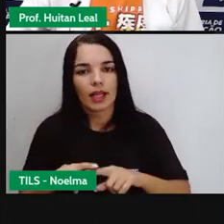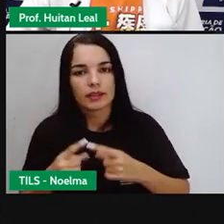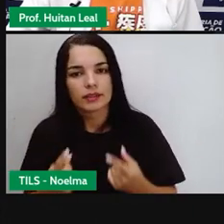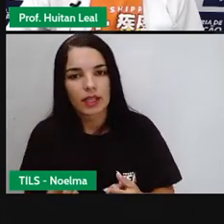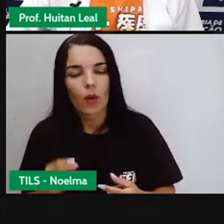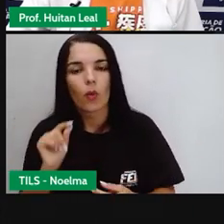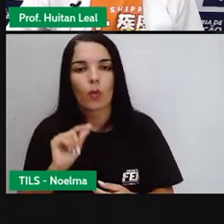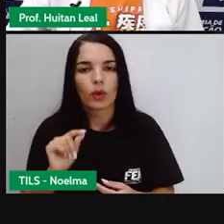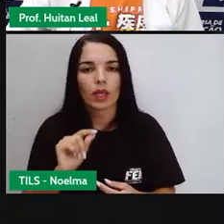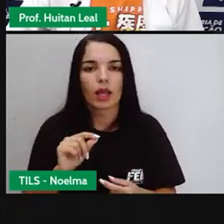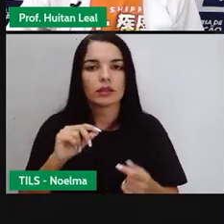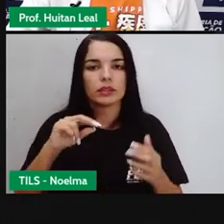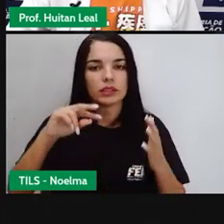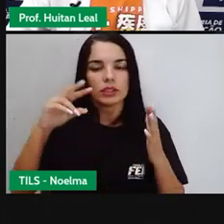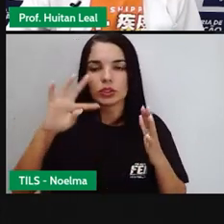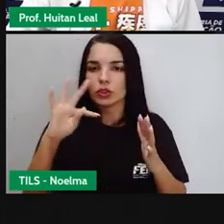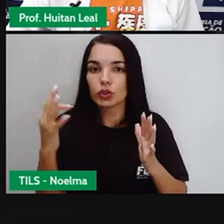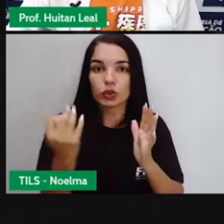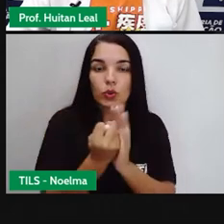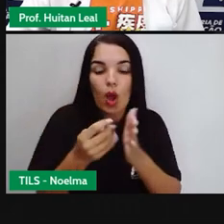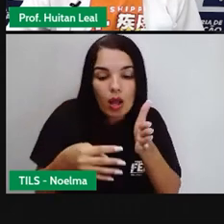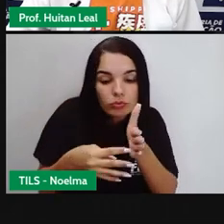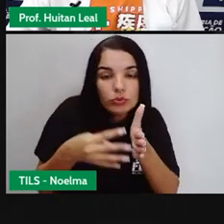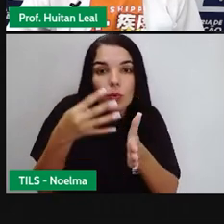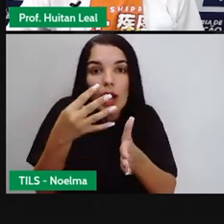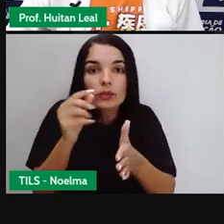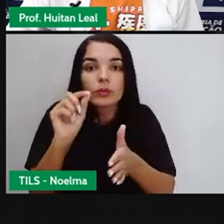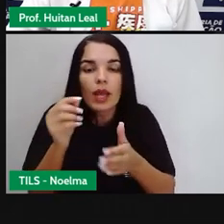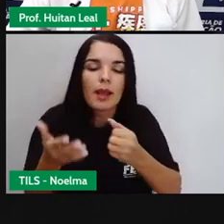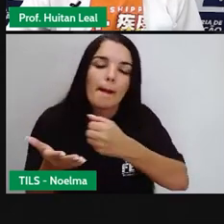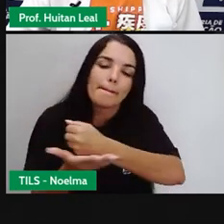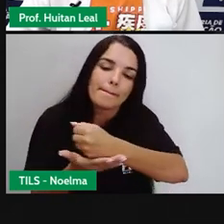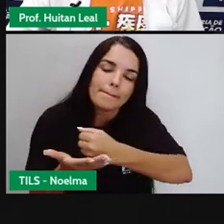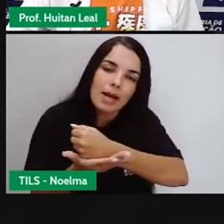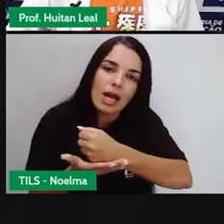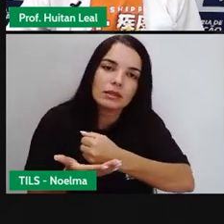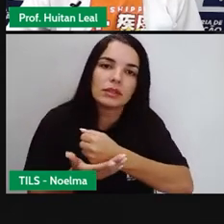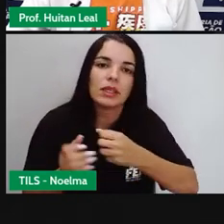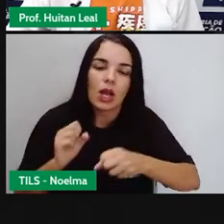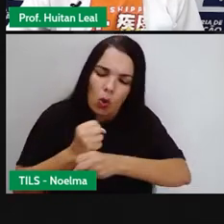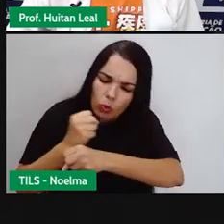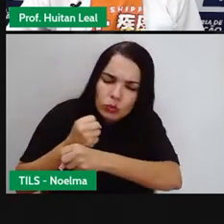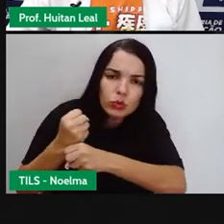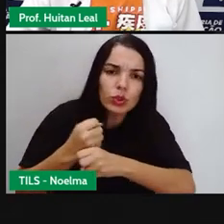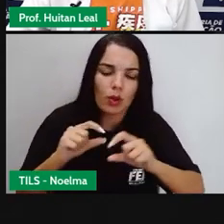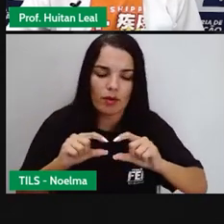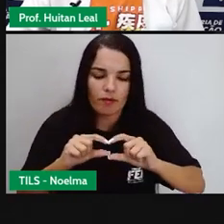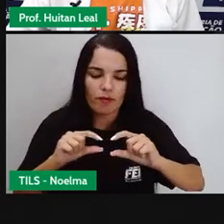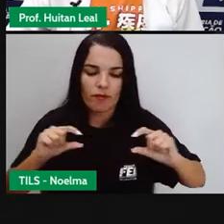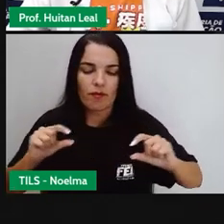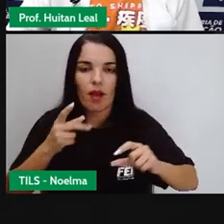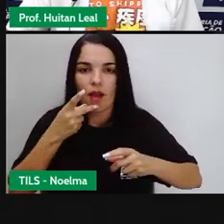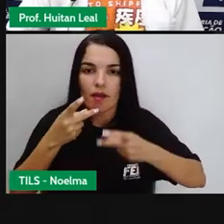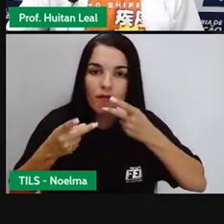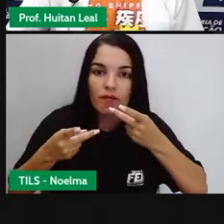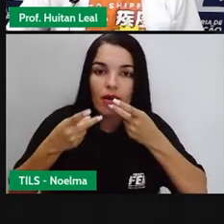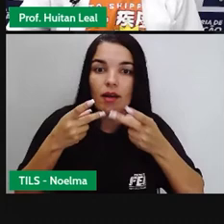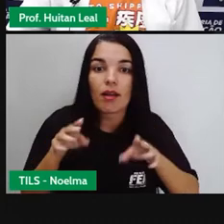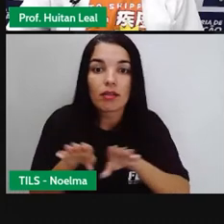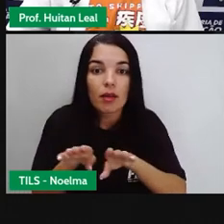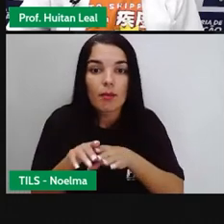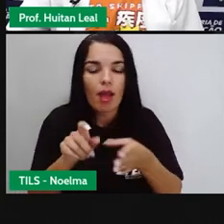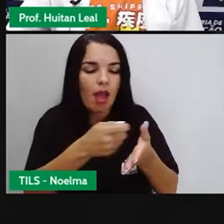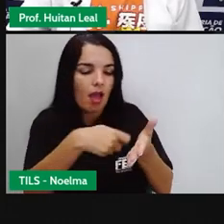esses tipos de frases são base para a construção de tudo aquilo que a gente fala e escreve.